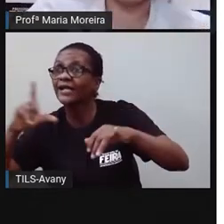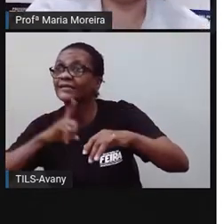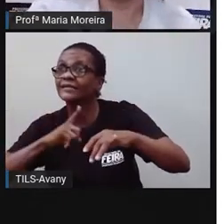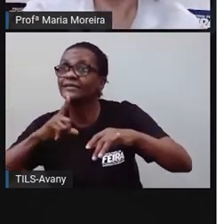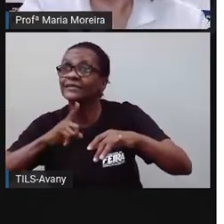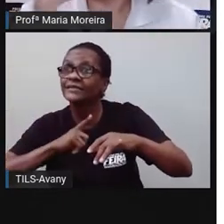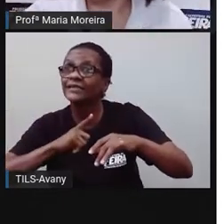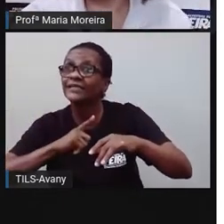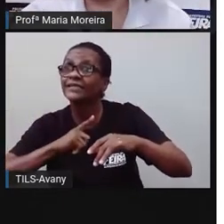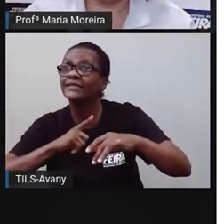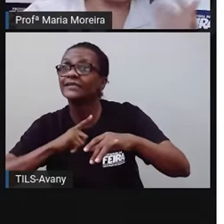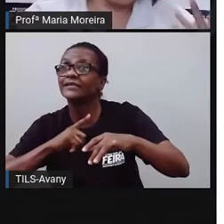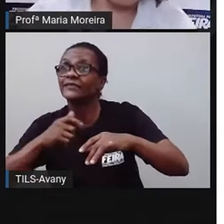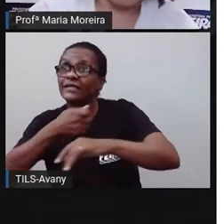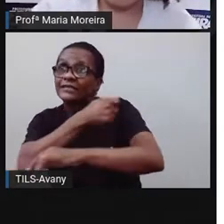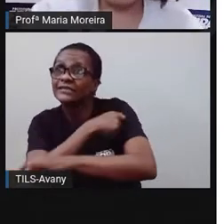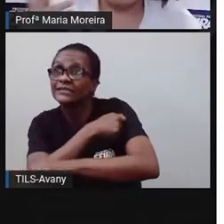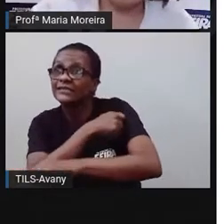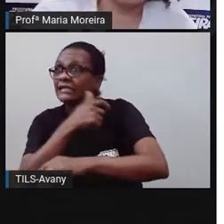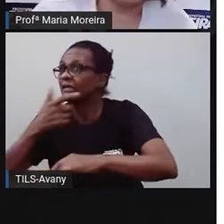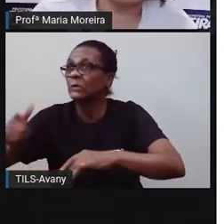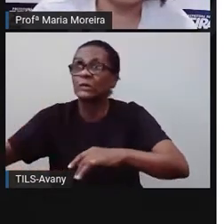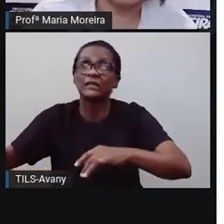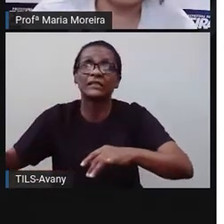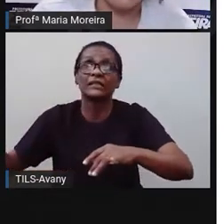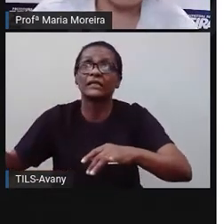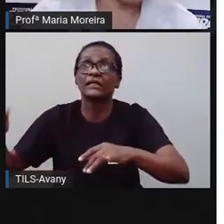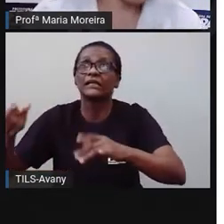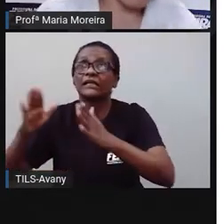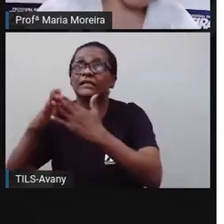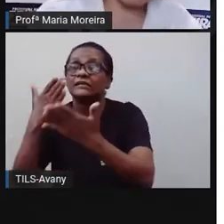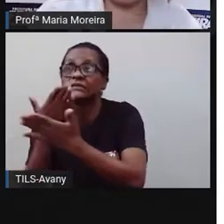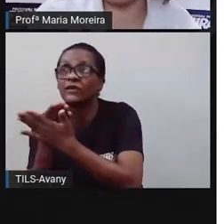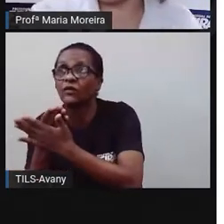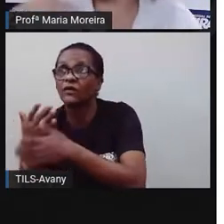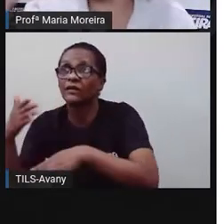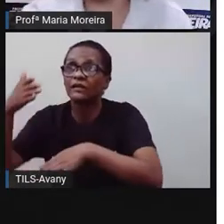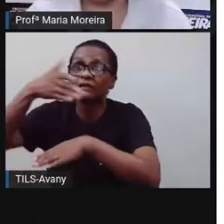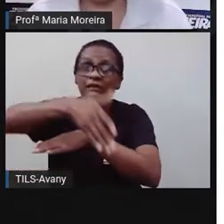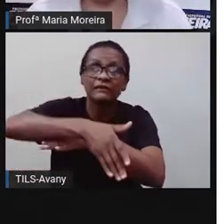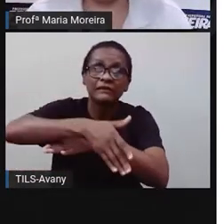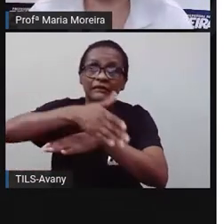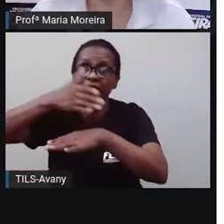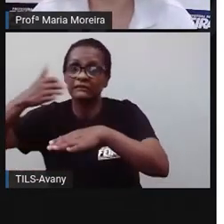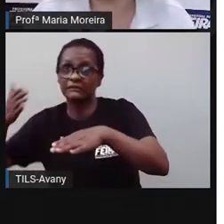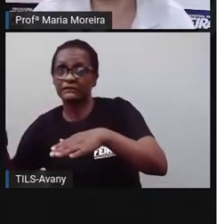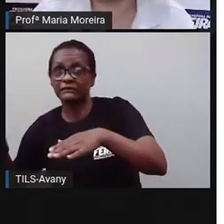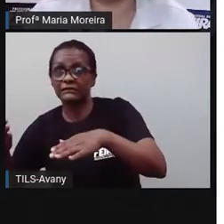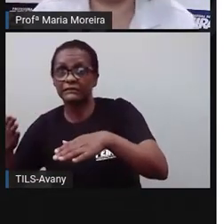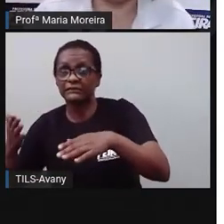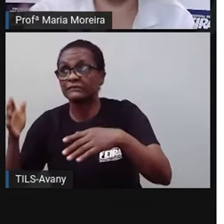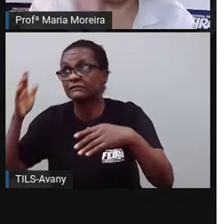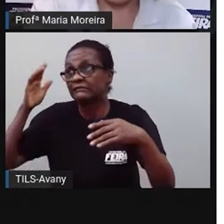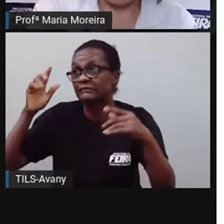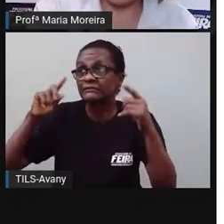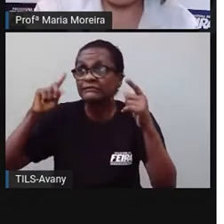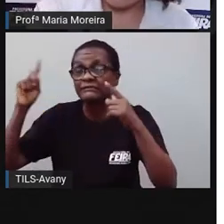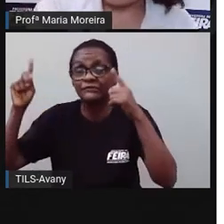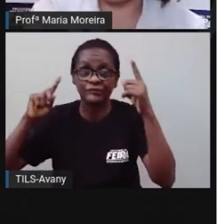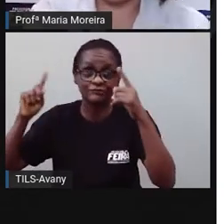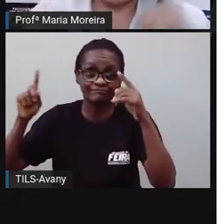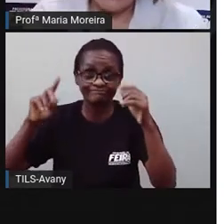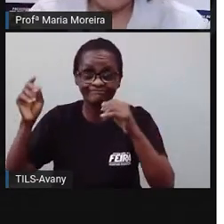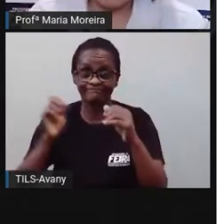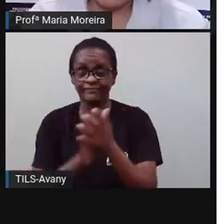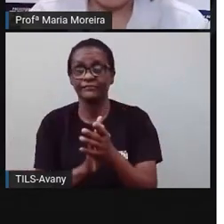vacina. Poxa, e agora? Qual o público que vai vacinar? Vai fechar o comércio? Não vai fechar o comércio? Usa